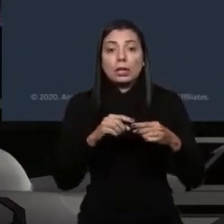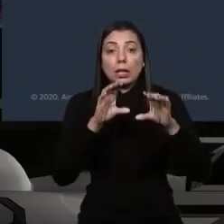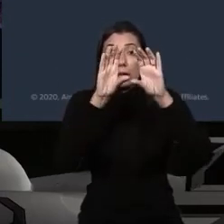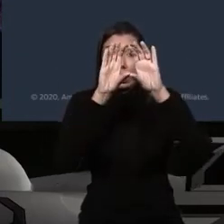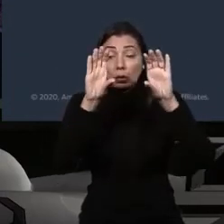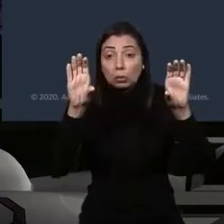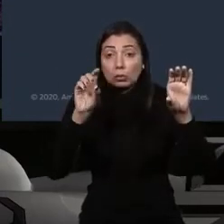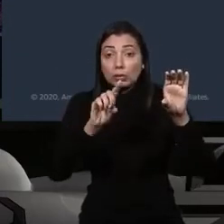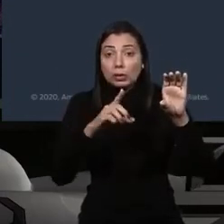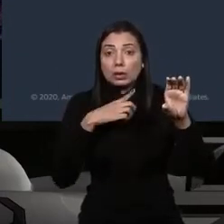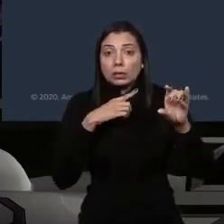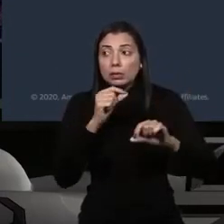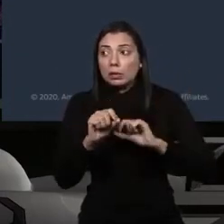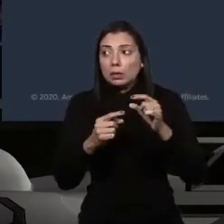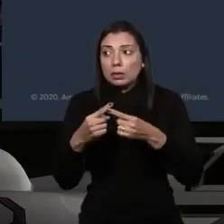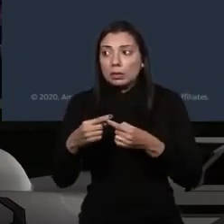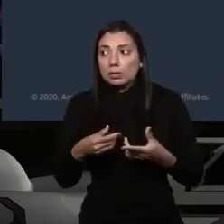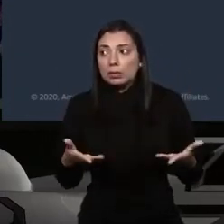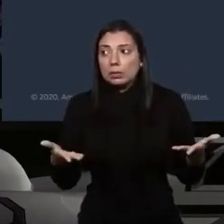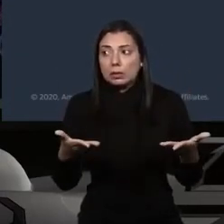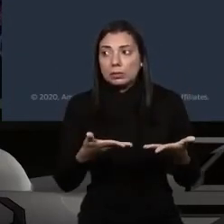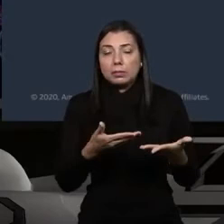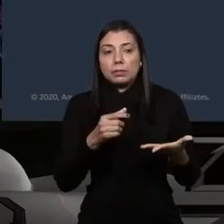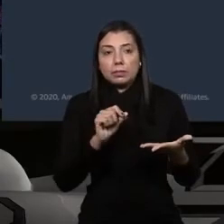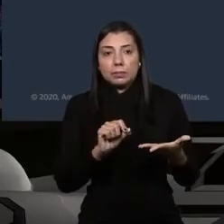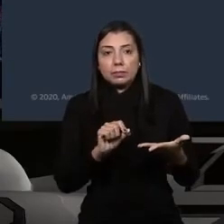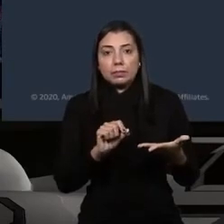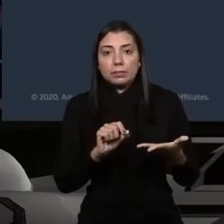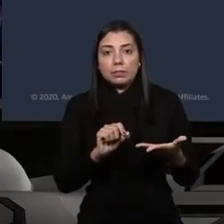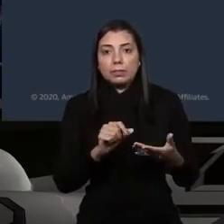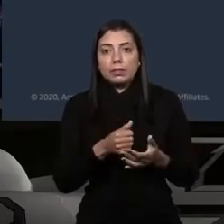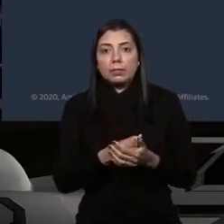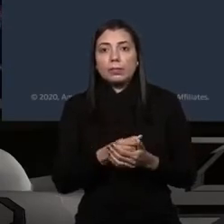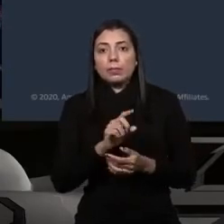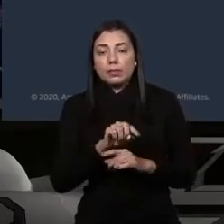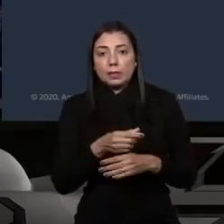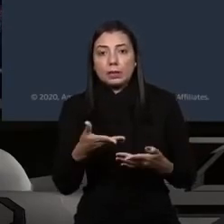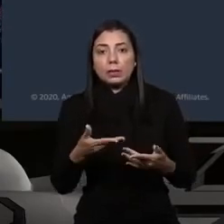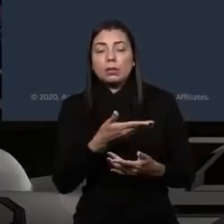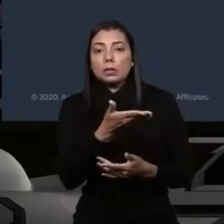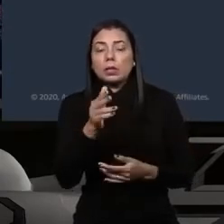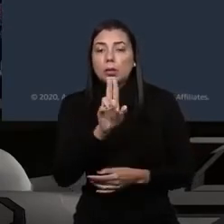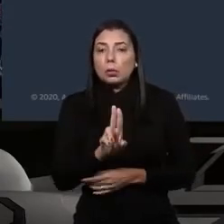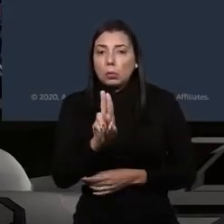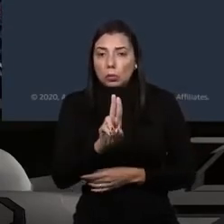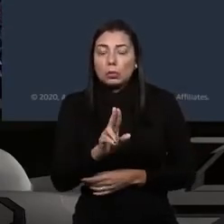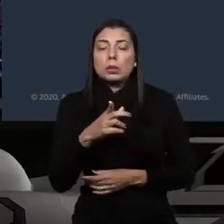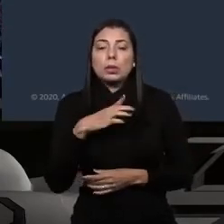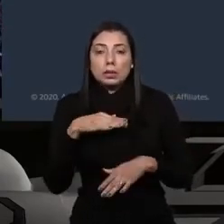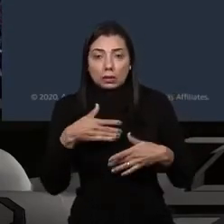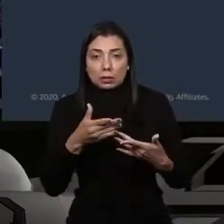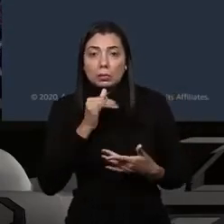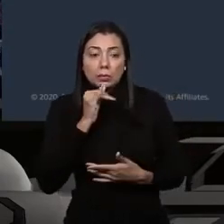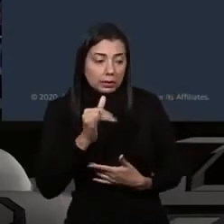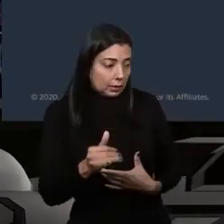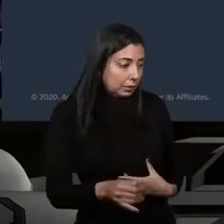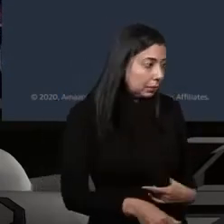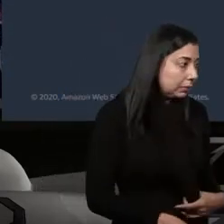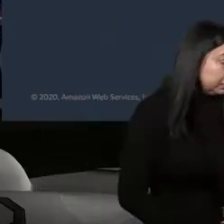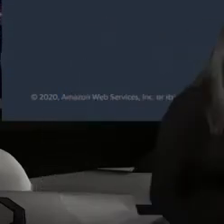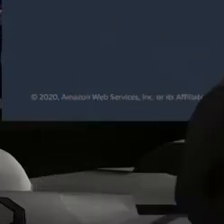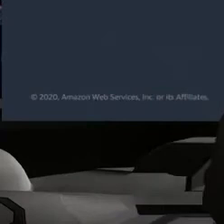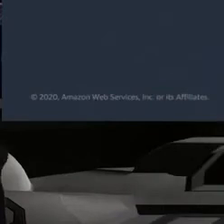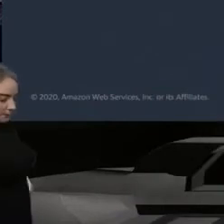acompanha a sua necessidade e você só paga por aquilo que você usa. Então, por exemplo, ao